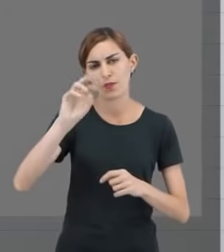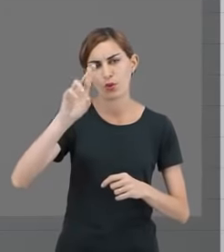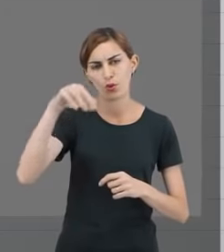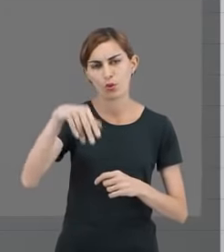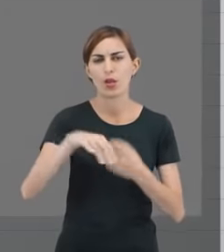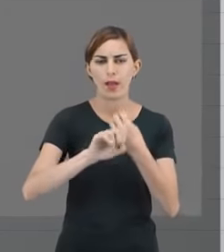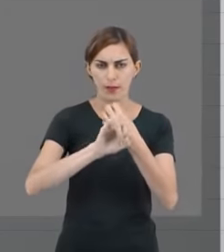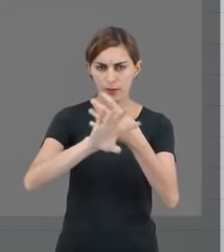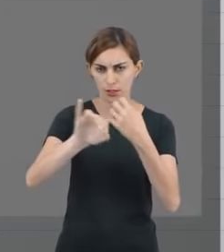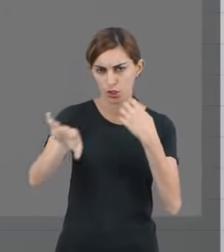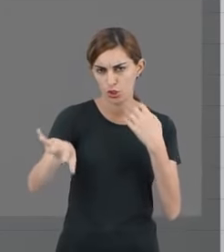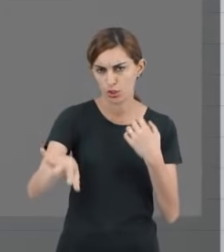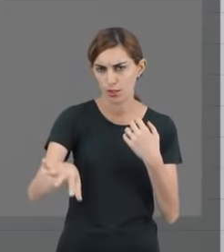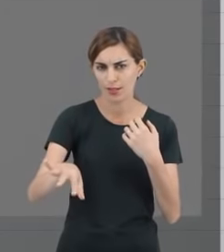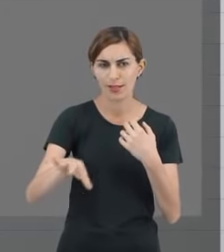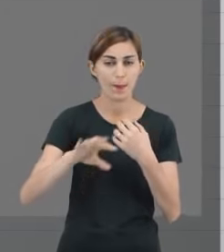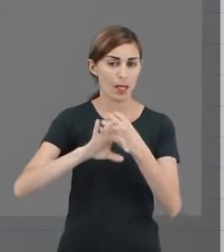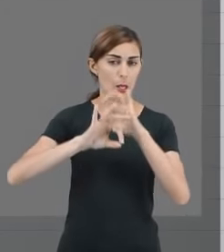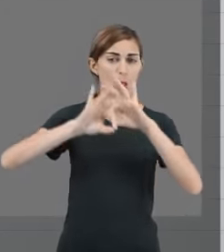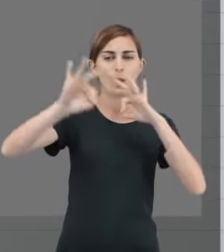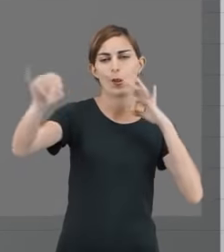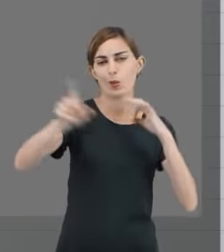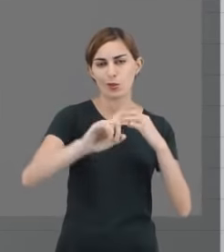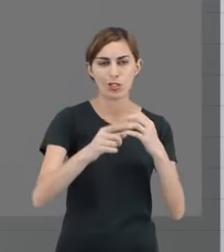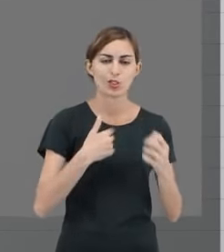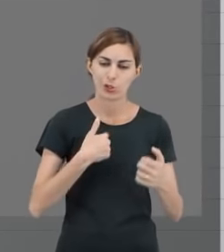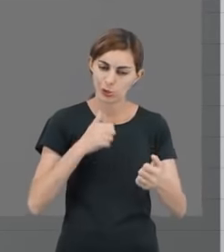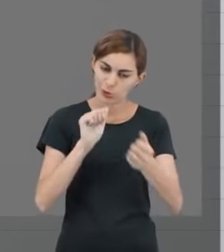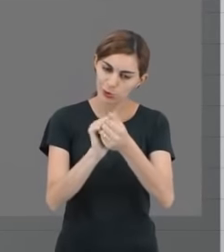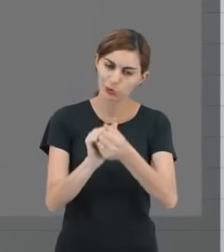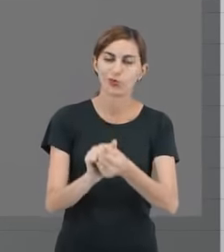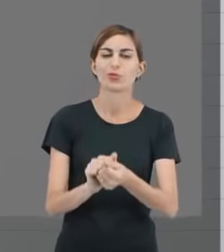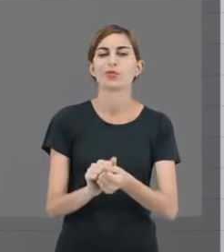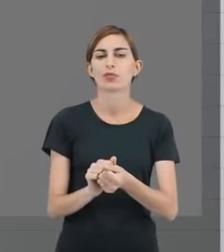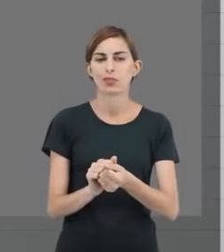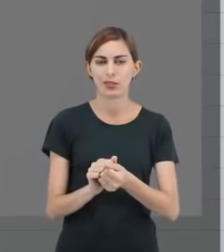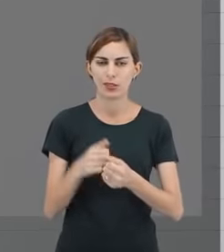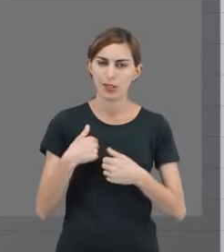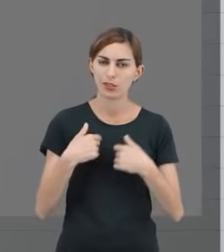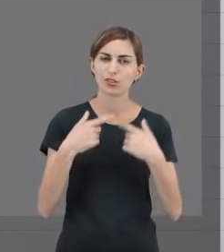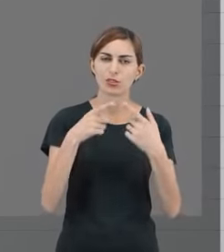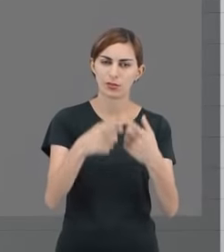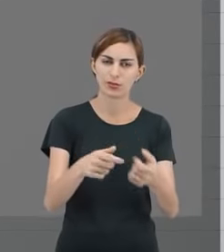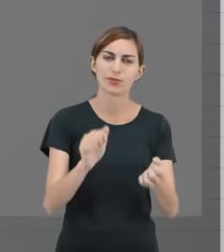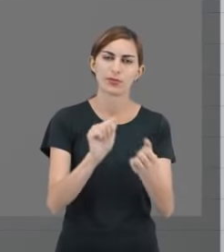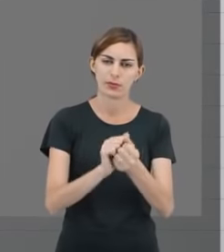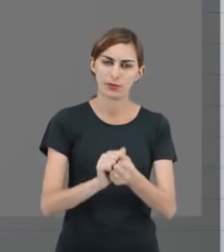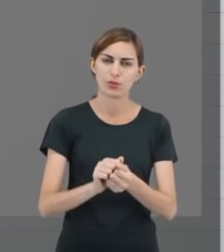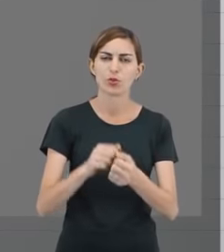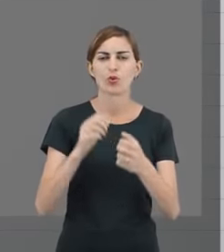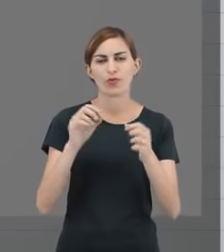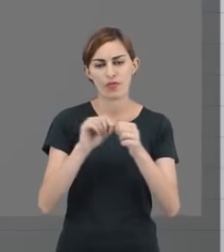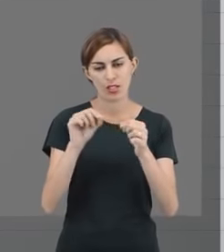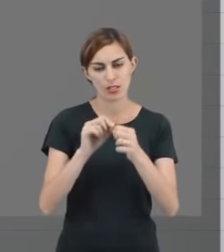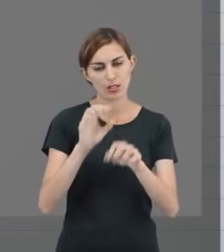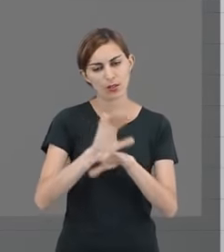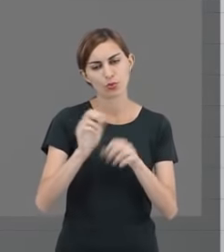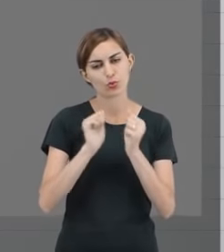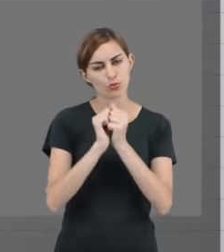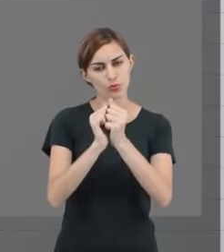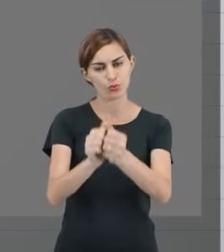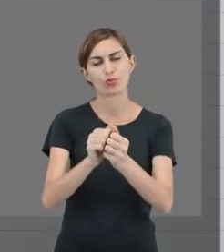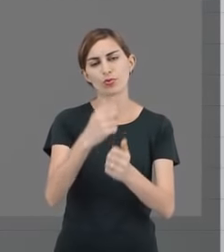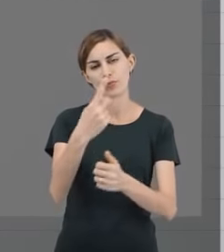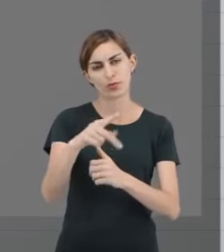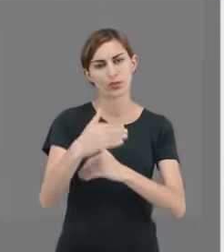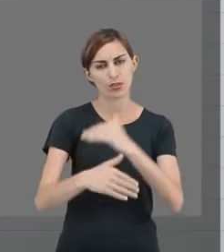distância, mas não é distante. A gente está perto, gente está para construir junto com vocês,